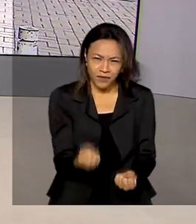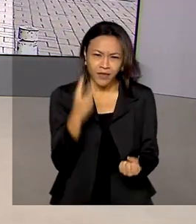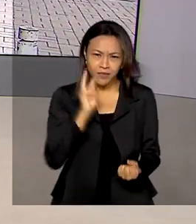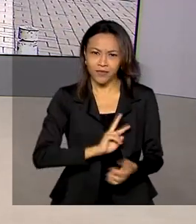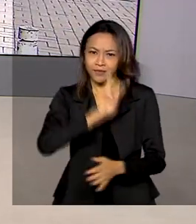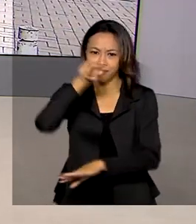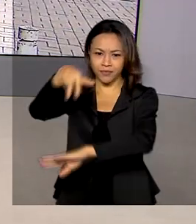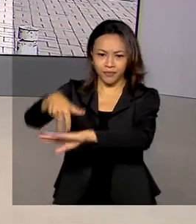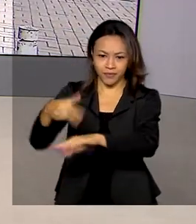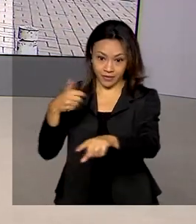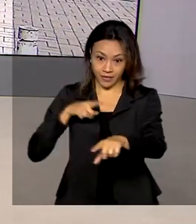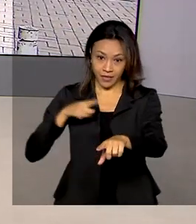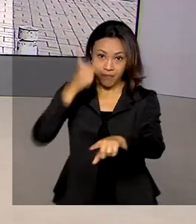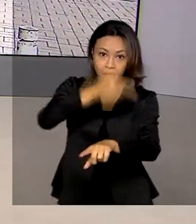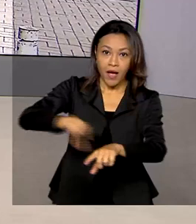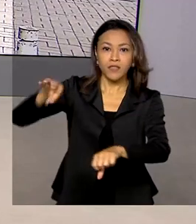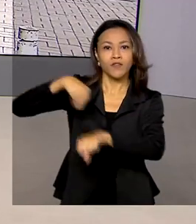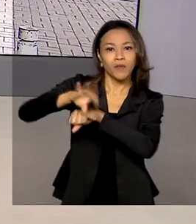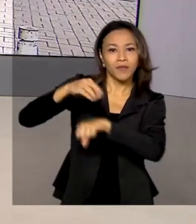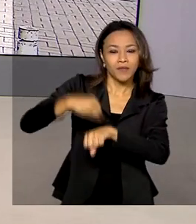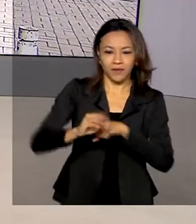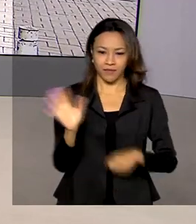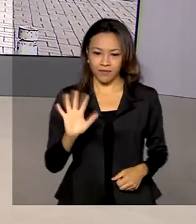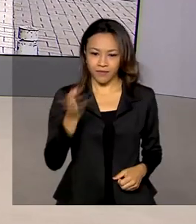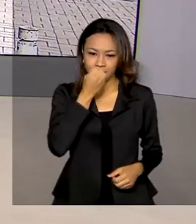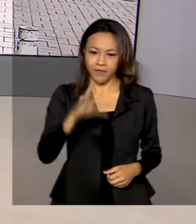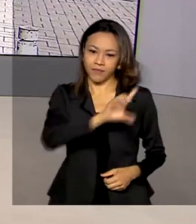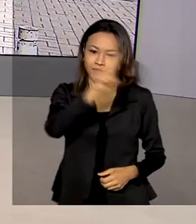Pimenta tem outras informações. Bom dia, Tiago.